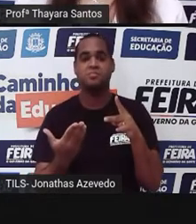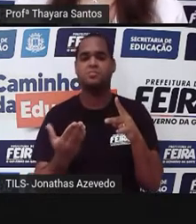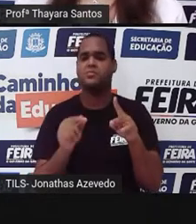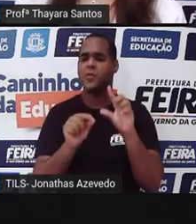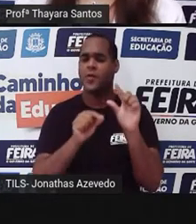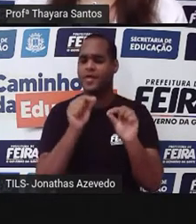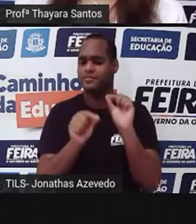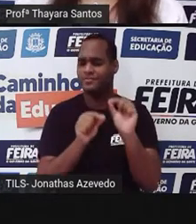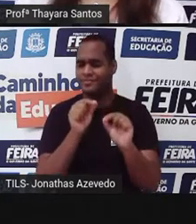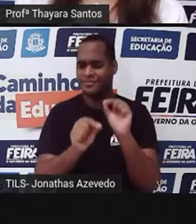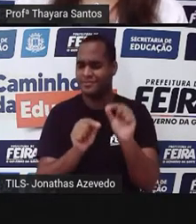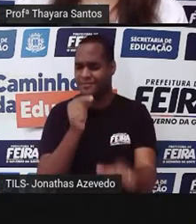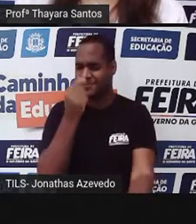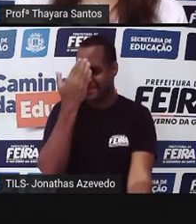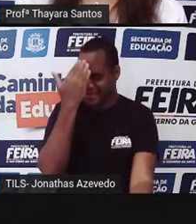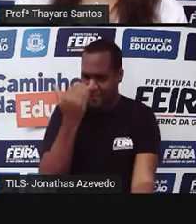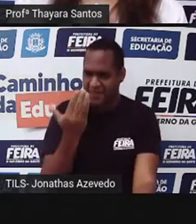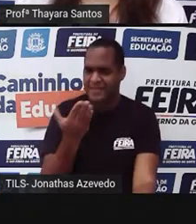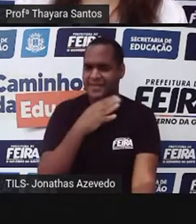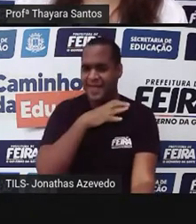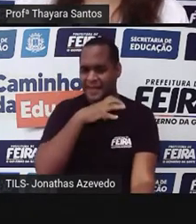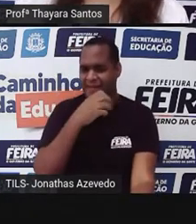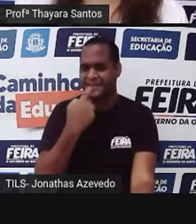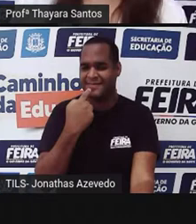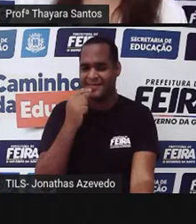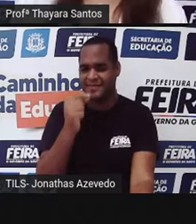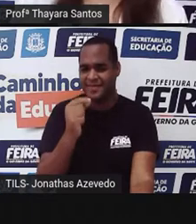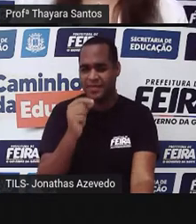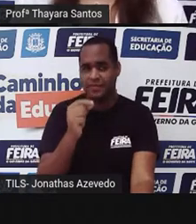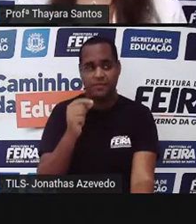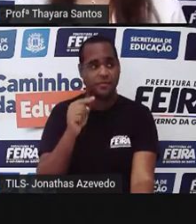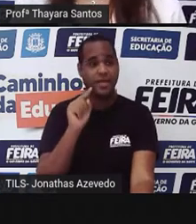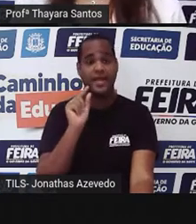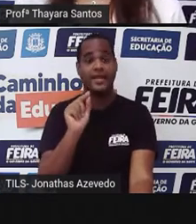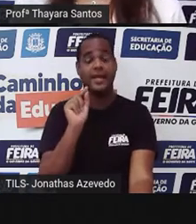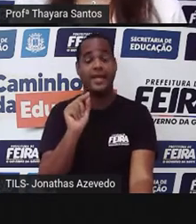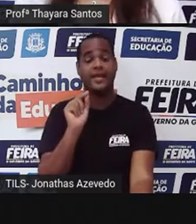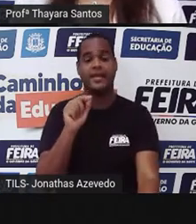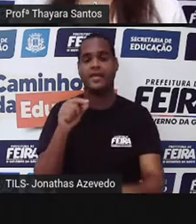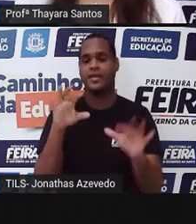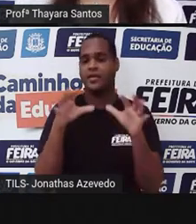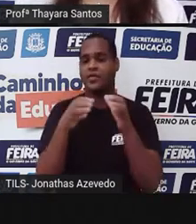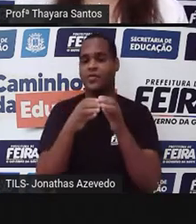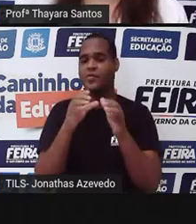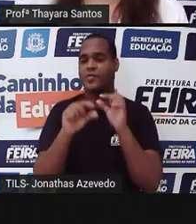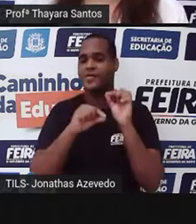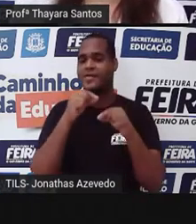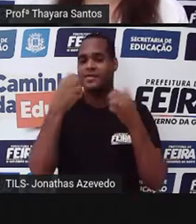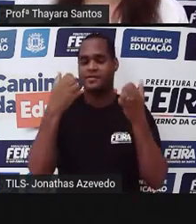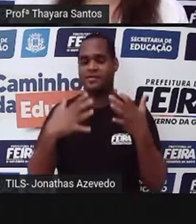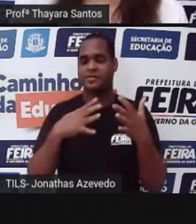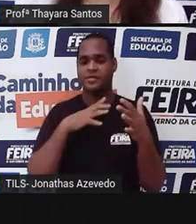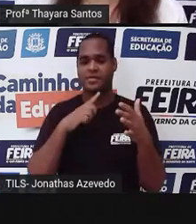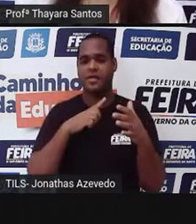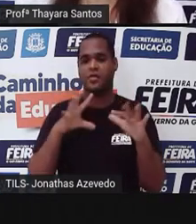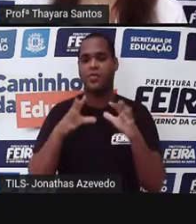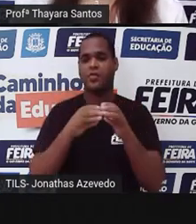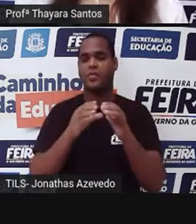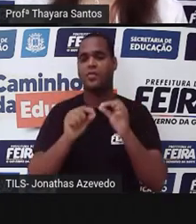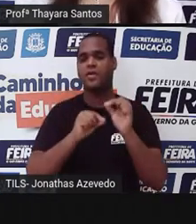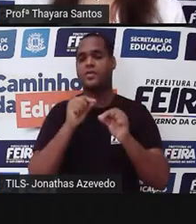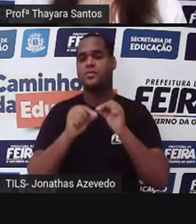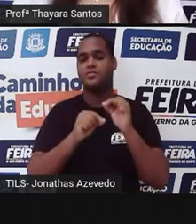Agora vocês sabem quem são esses animais que eu estou falando? Quem é que está lá no grupo dos equinodermos e quem está lá no grupo dos artrópodes?